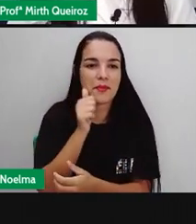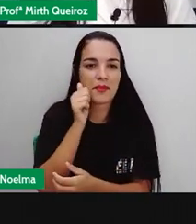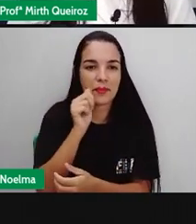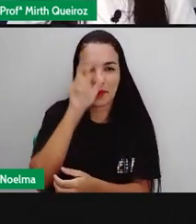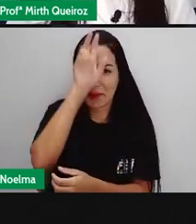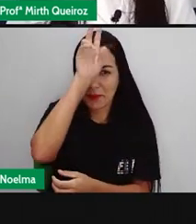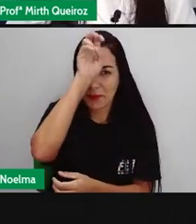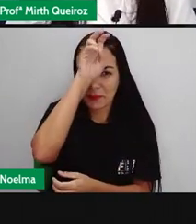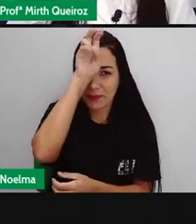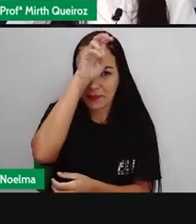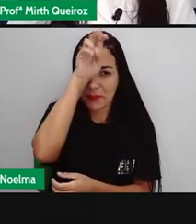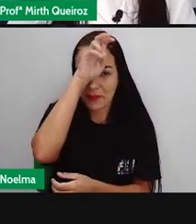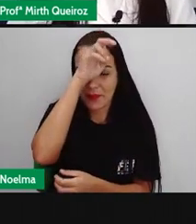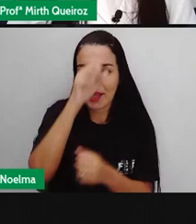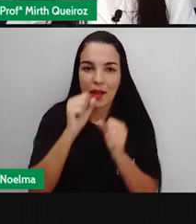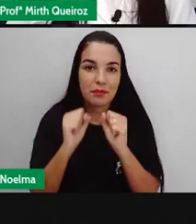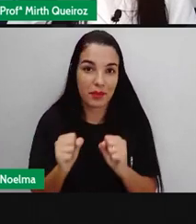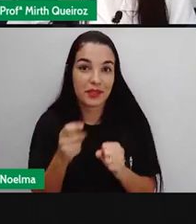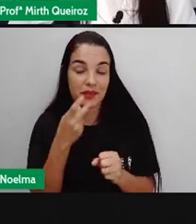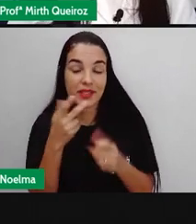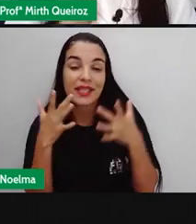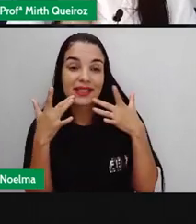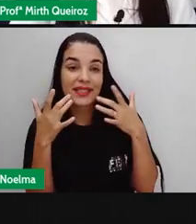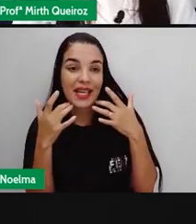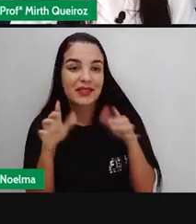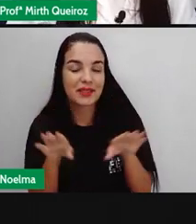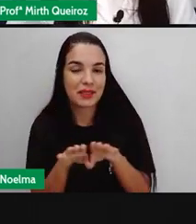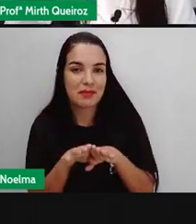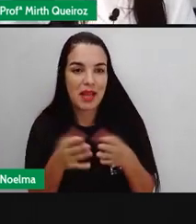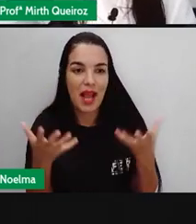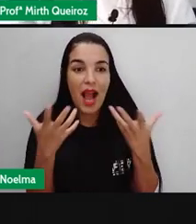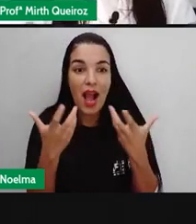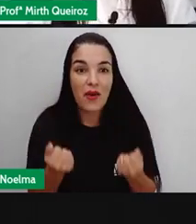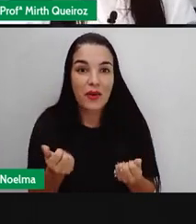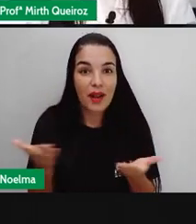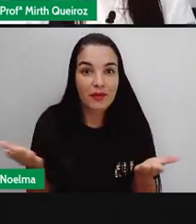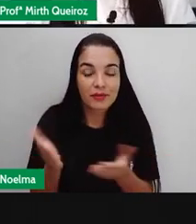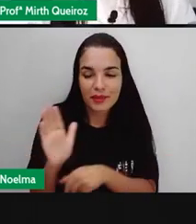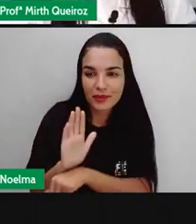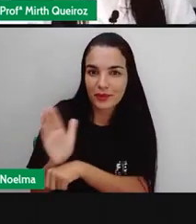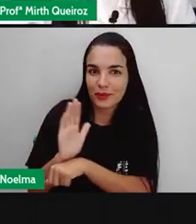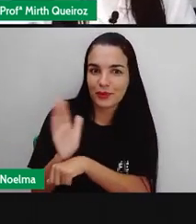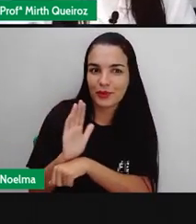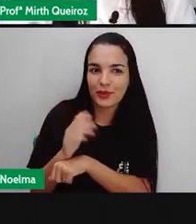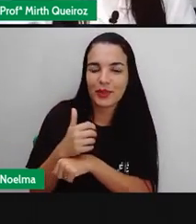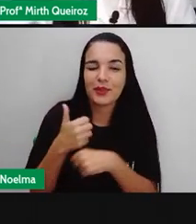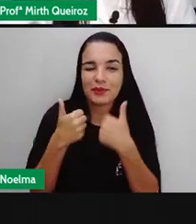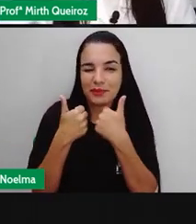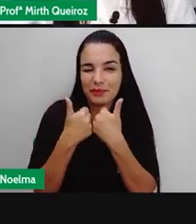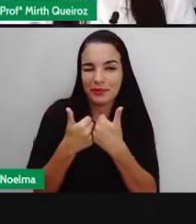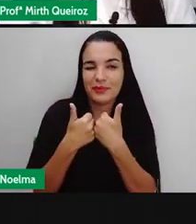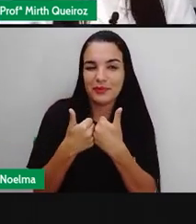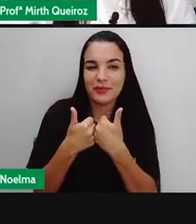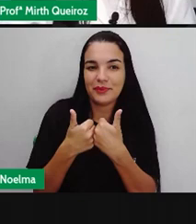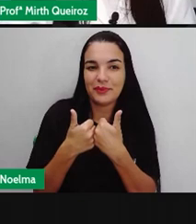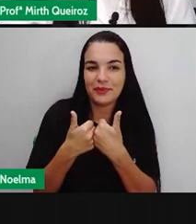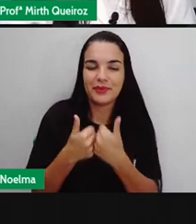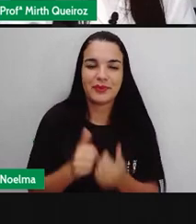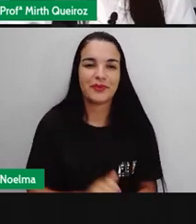a gente pode fazer ela em forma de teatro. Mas vamos conhecer primeiro essa historinha aí contada.